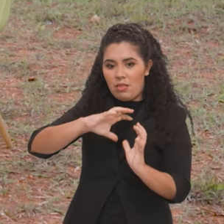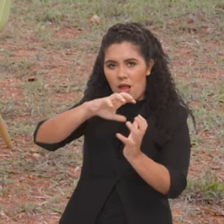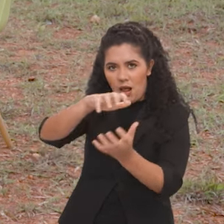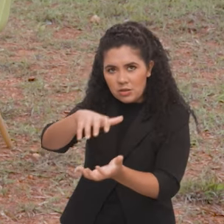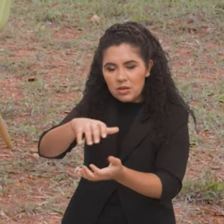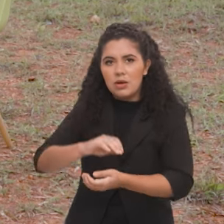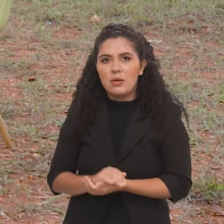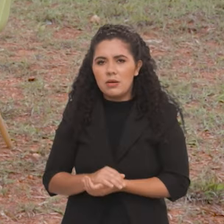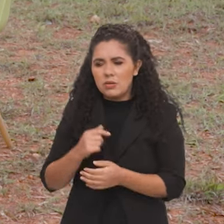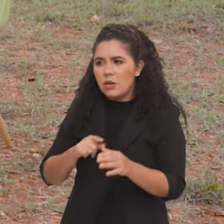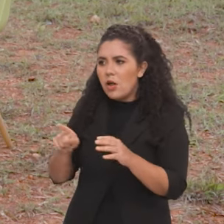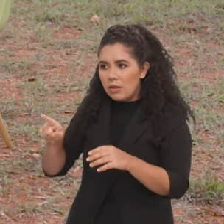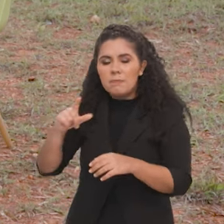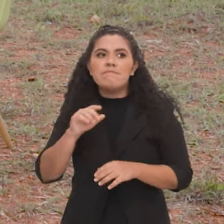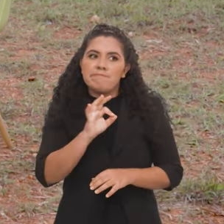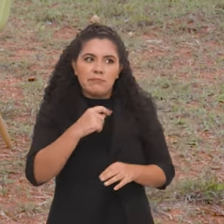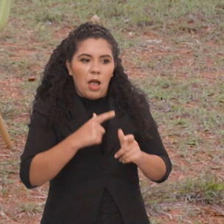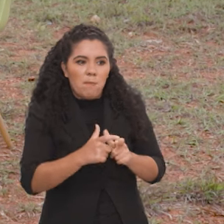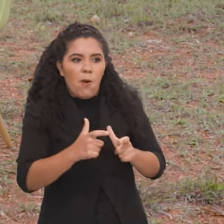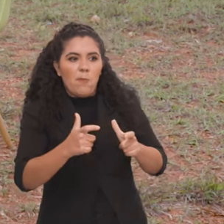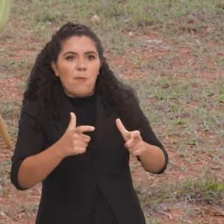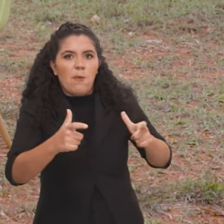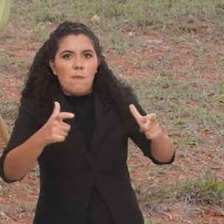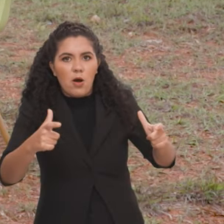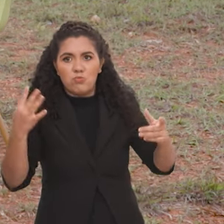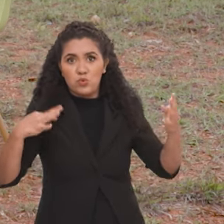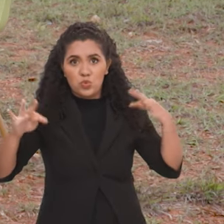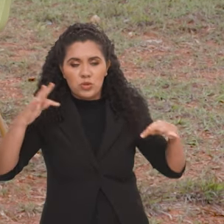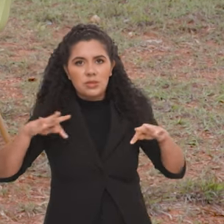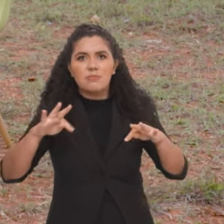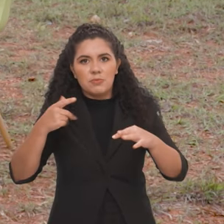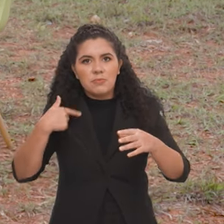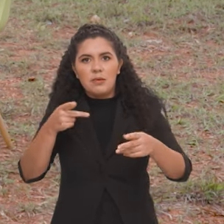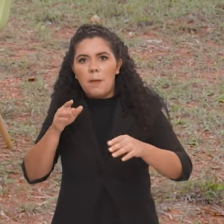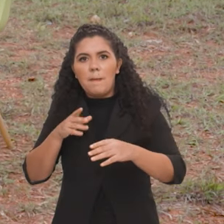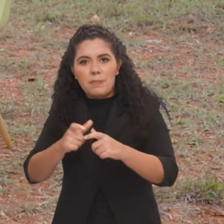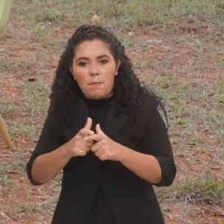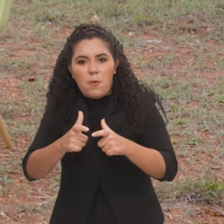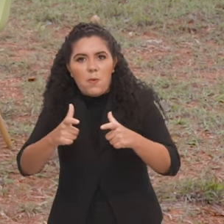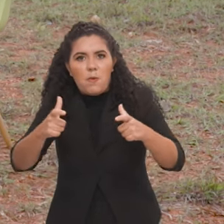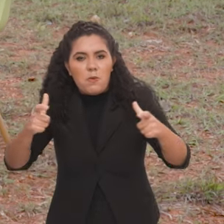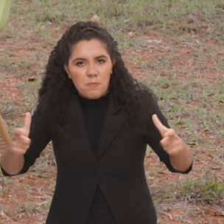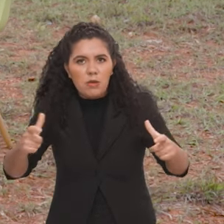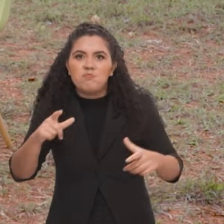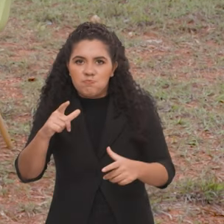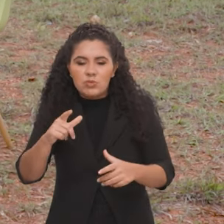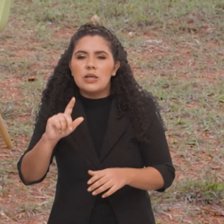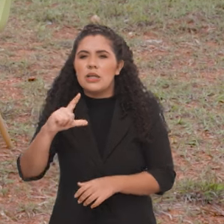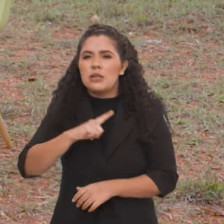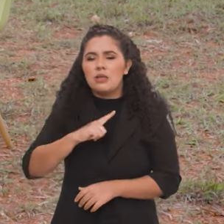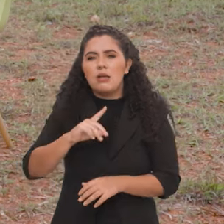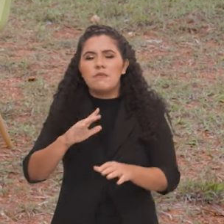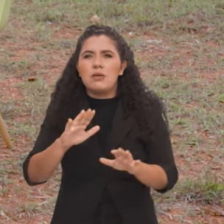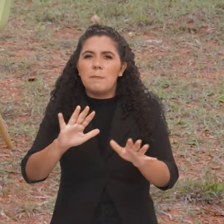estão animando? Vem crescendo. Cada vez mais o turismo dentro de unidade de conservação cresce. Nós já tivemos